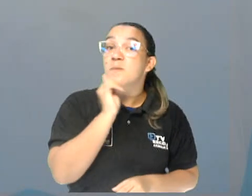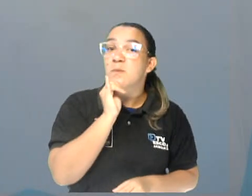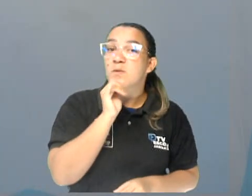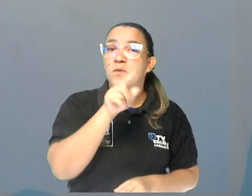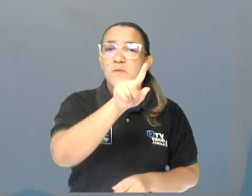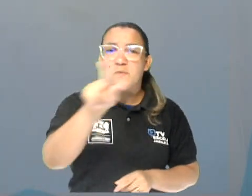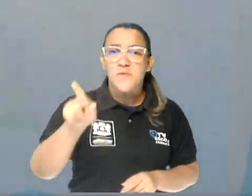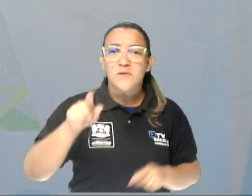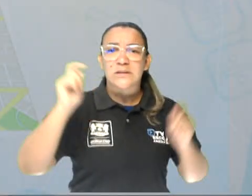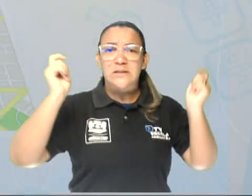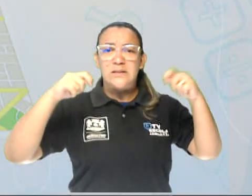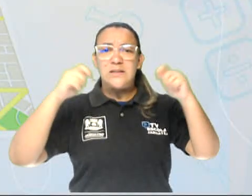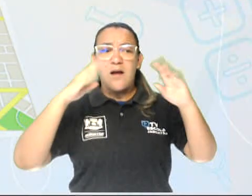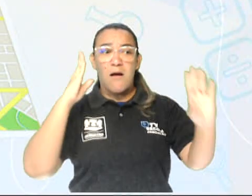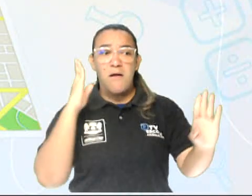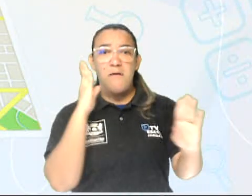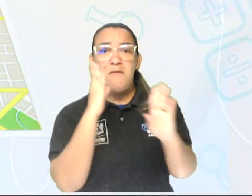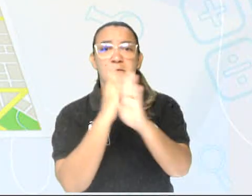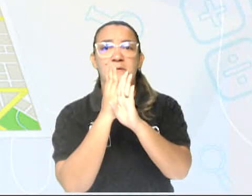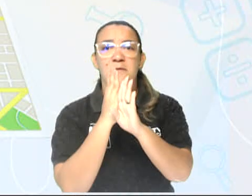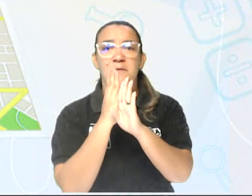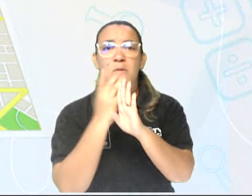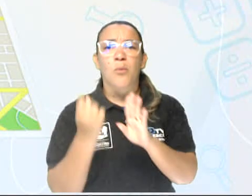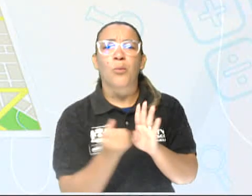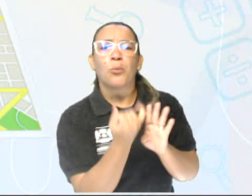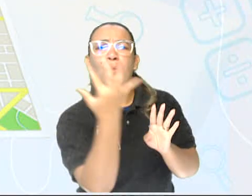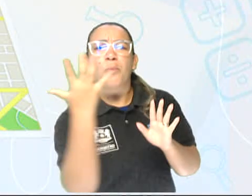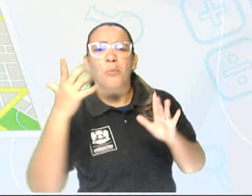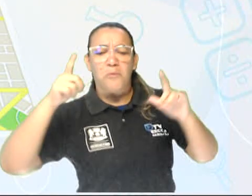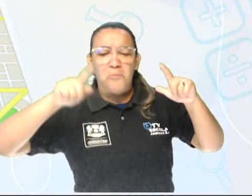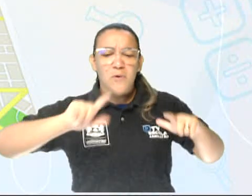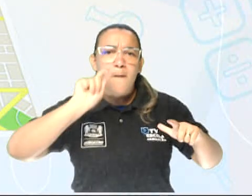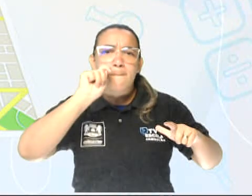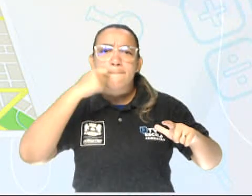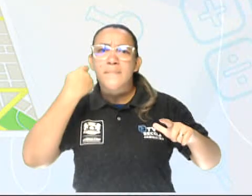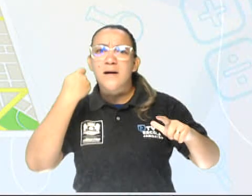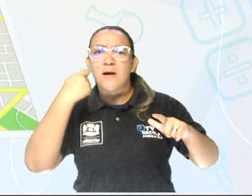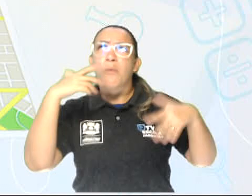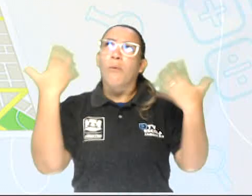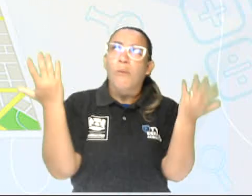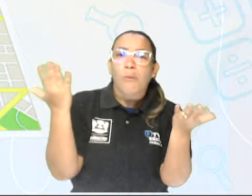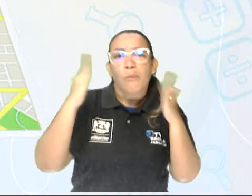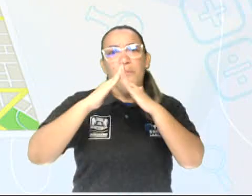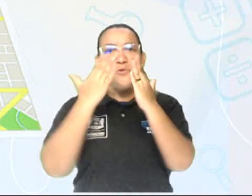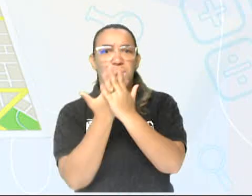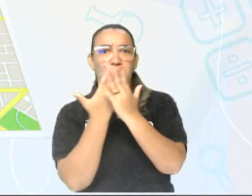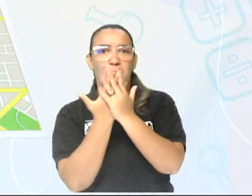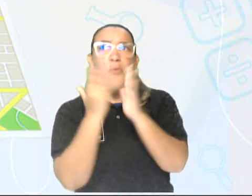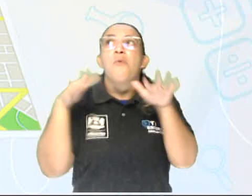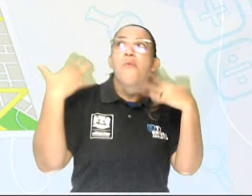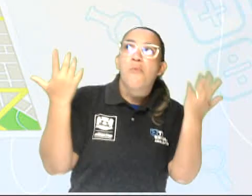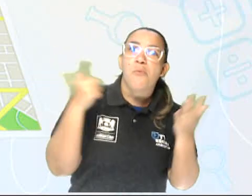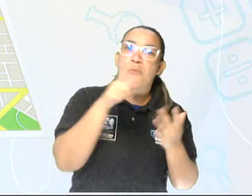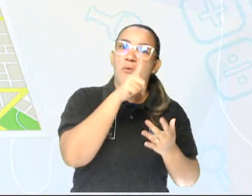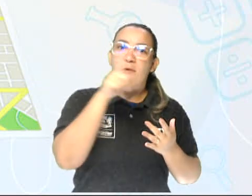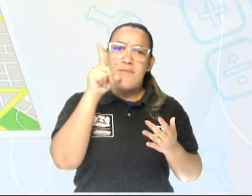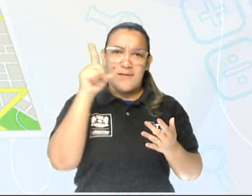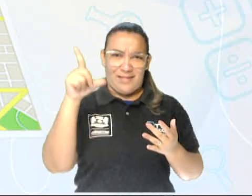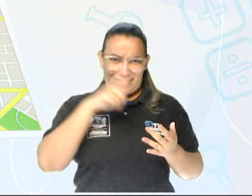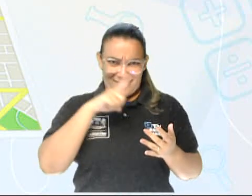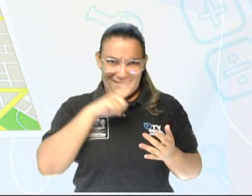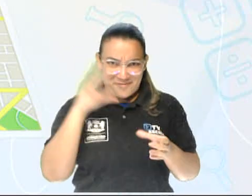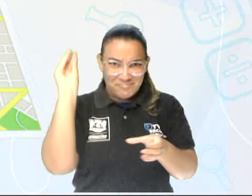você conseguiria identificar quantas padarias, escolas e lanchonetes existem